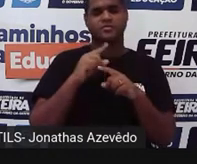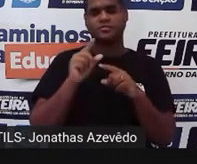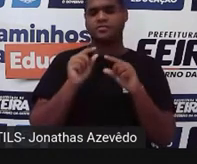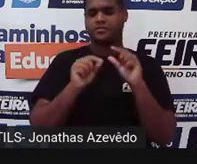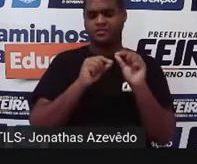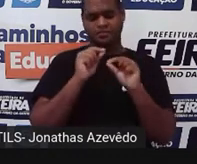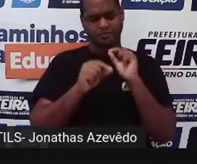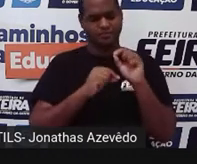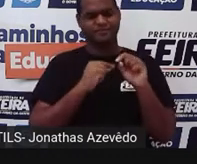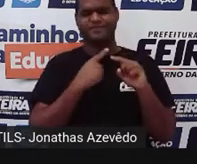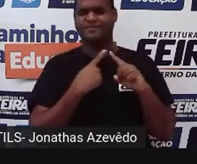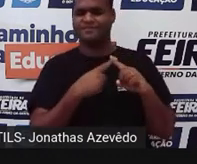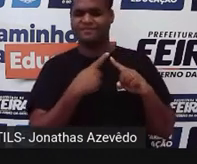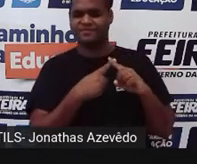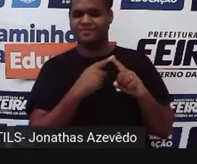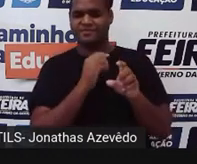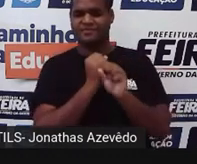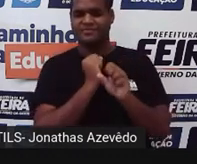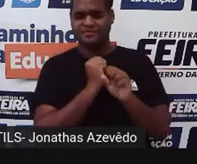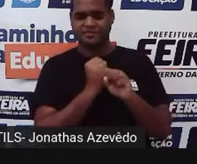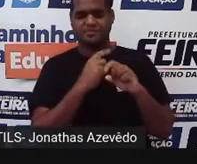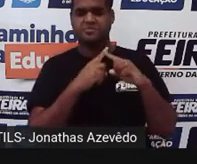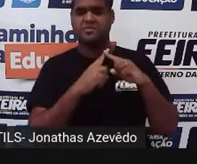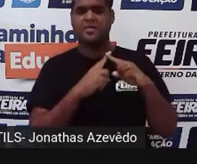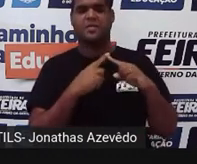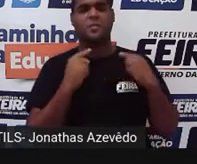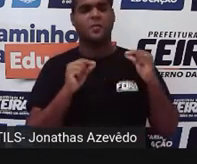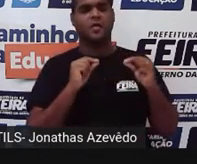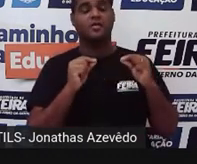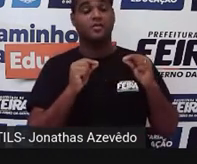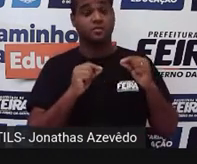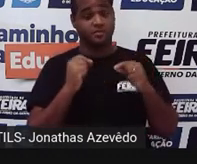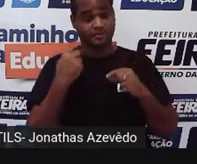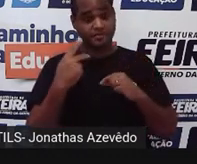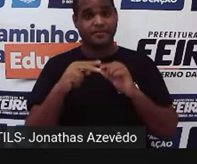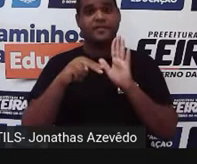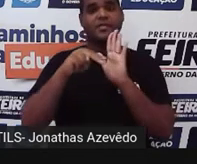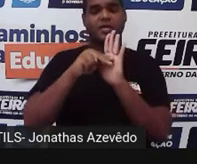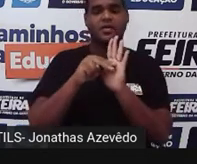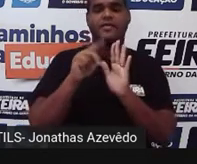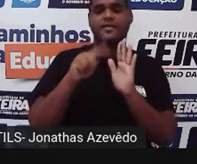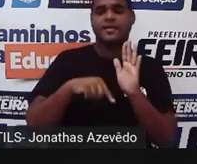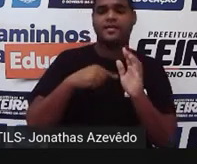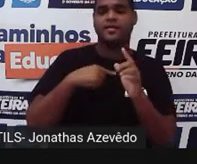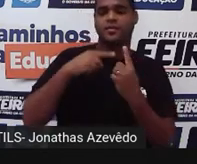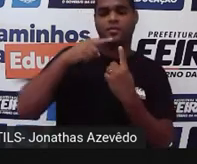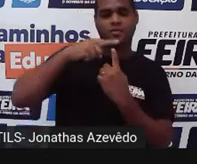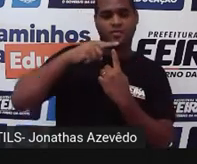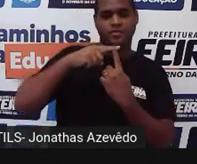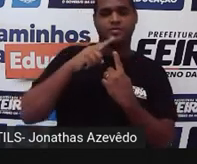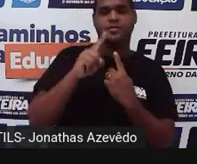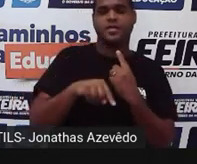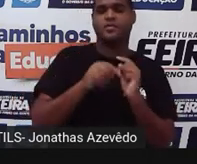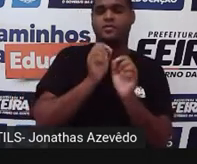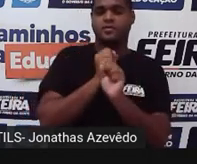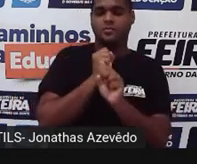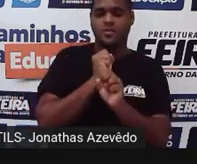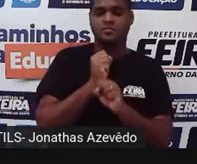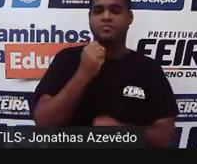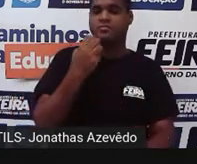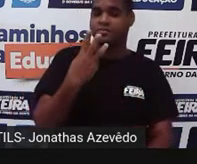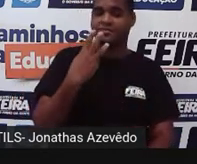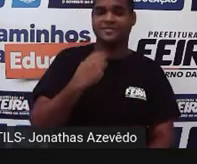nota tá sendo multiplicada por 3? Porque a nota dessa unidade 1 tem peso 3